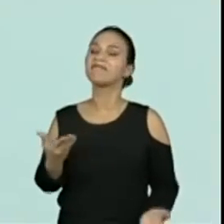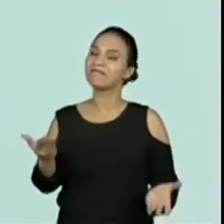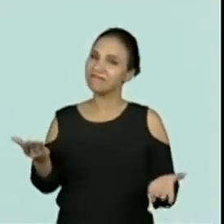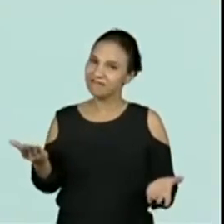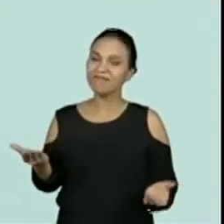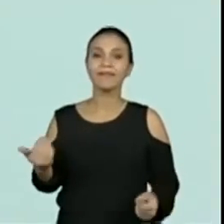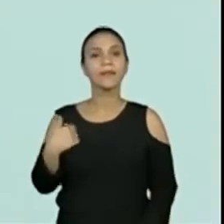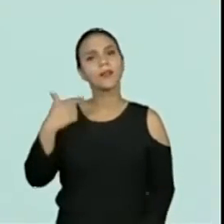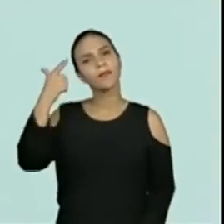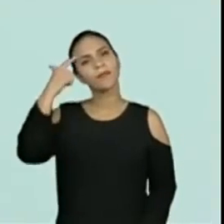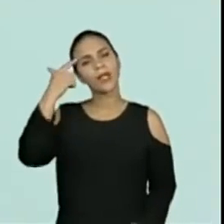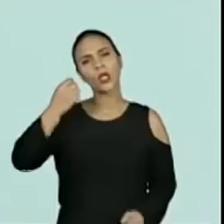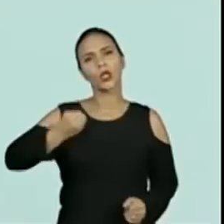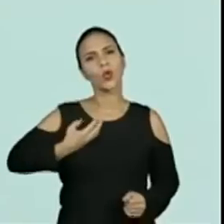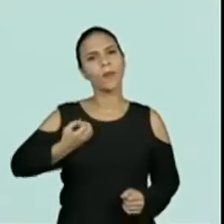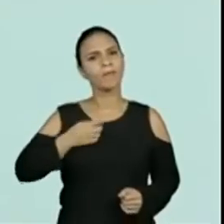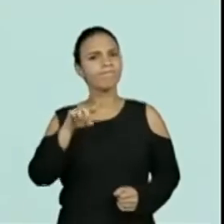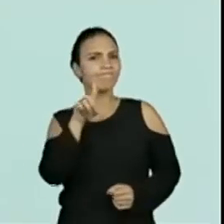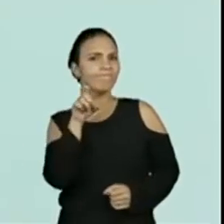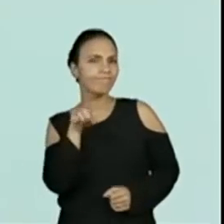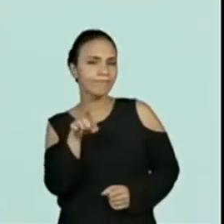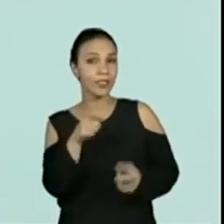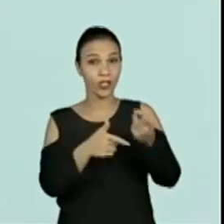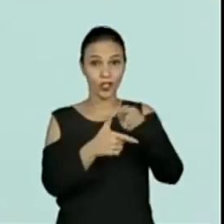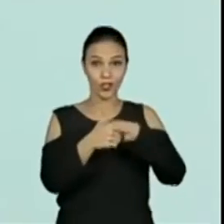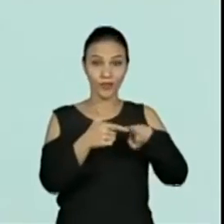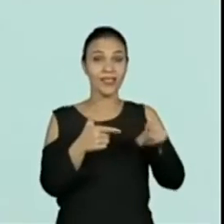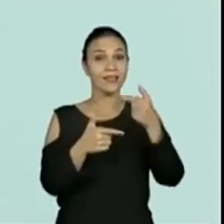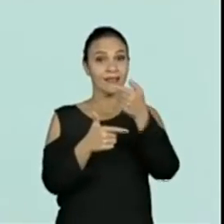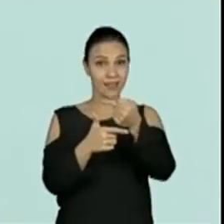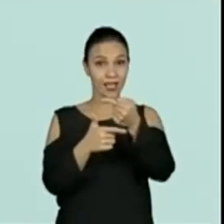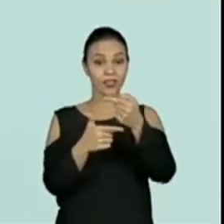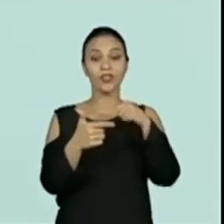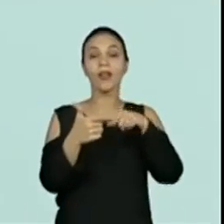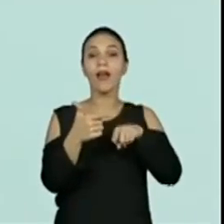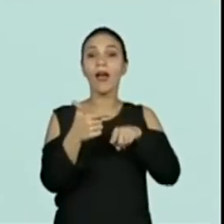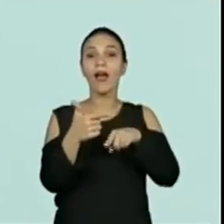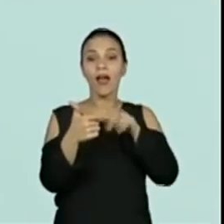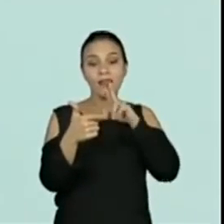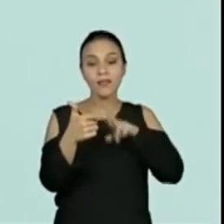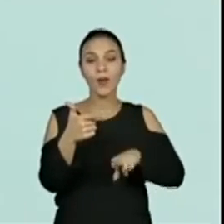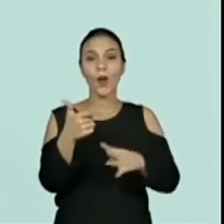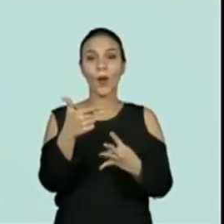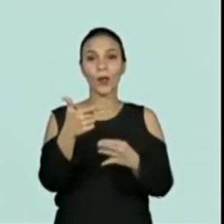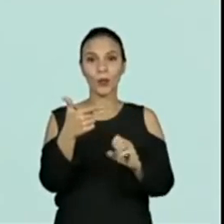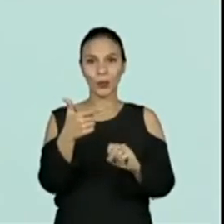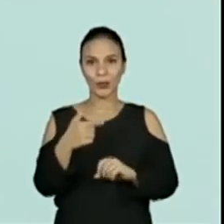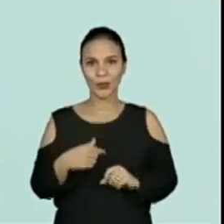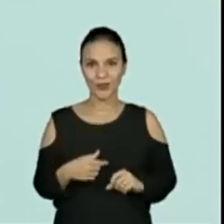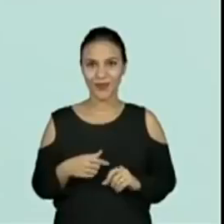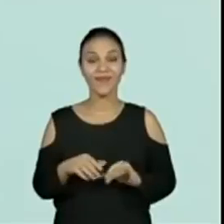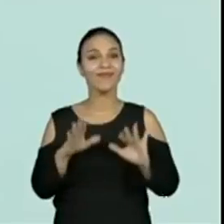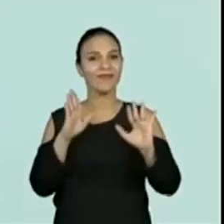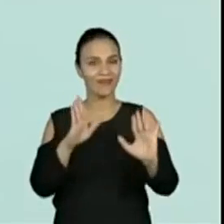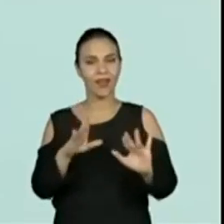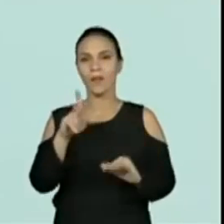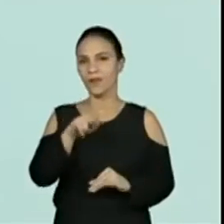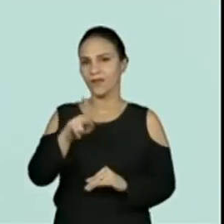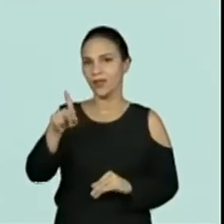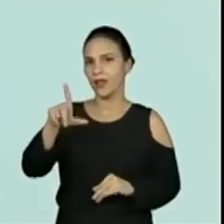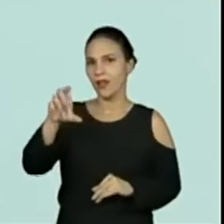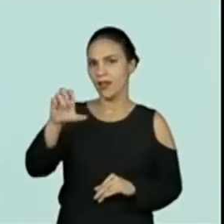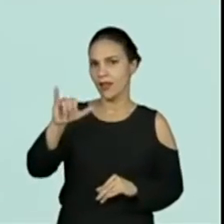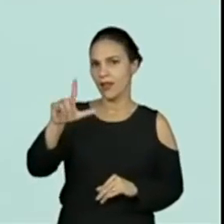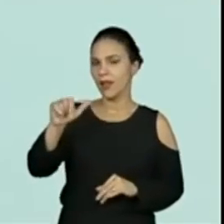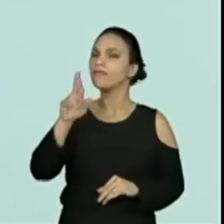assim, Que número eu vou dividir por 7 e vai dar o número 48? No caso desse enigma, a professora Leila já deu a